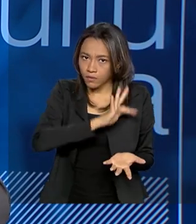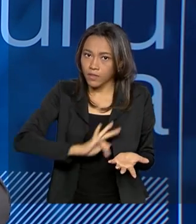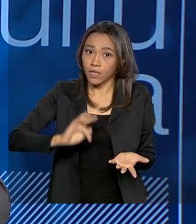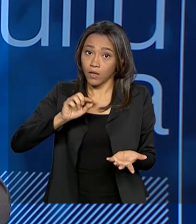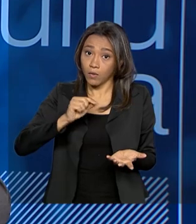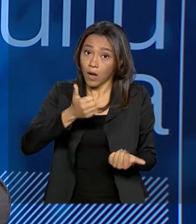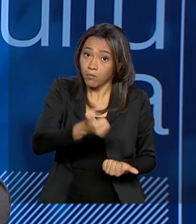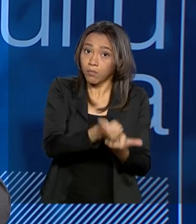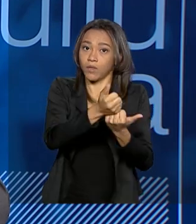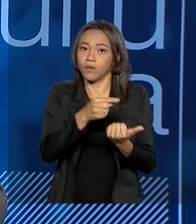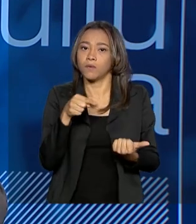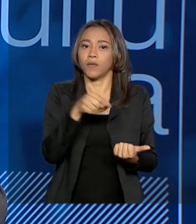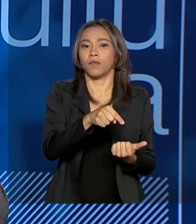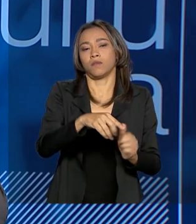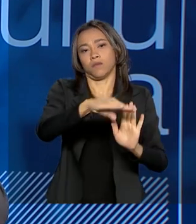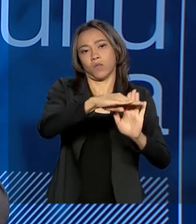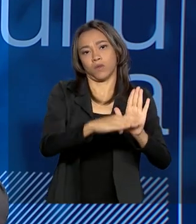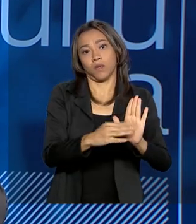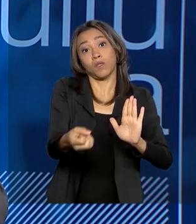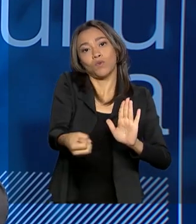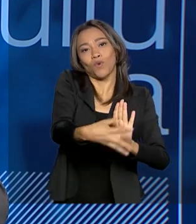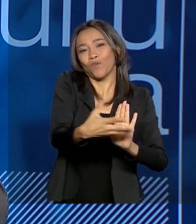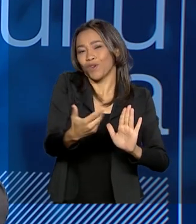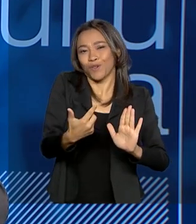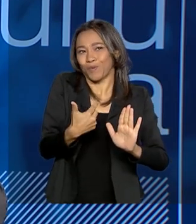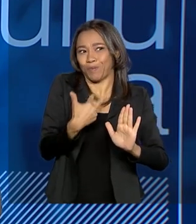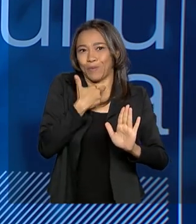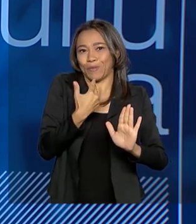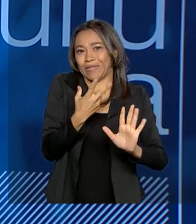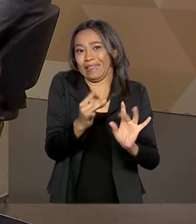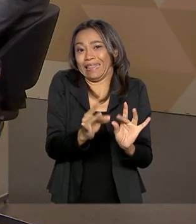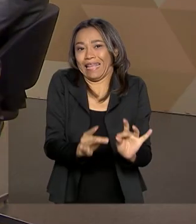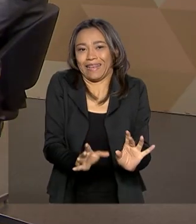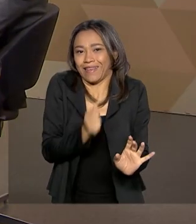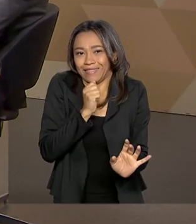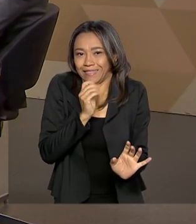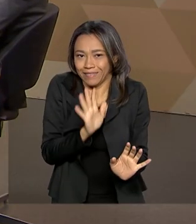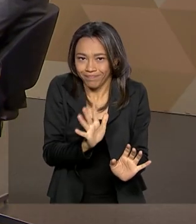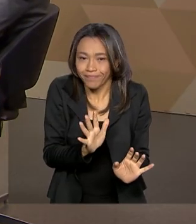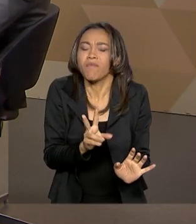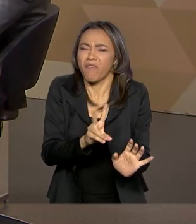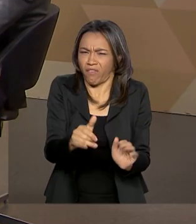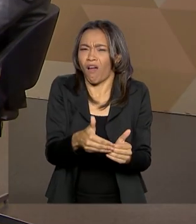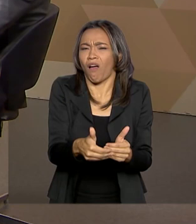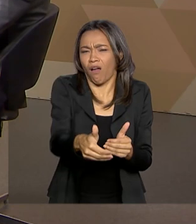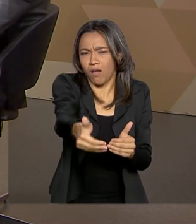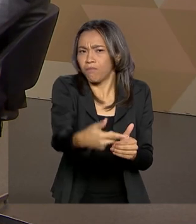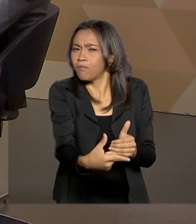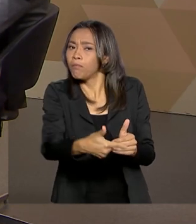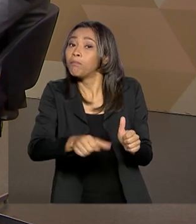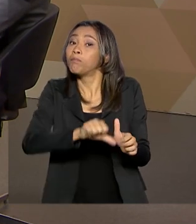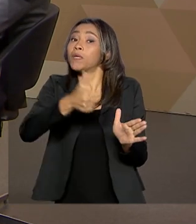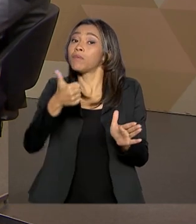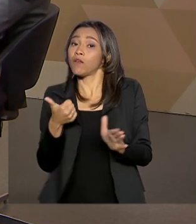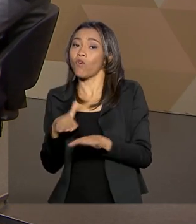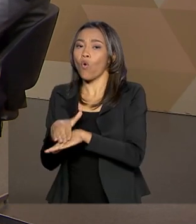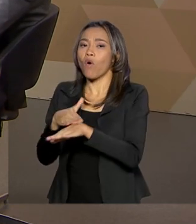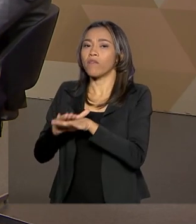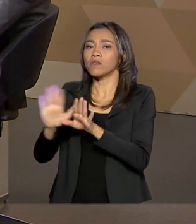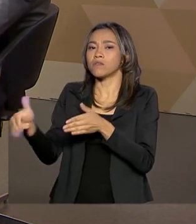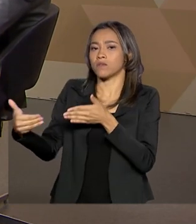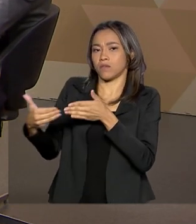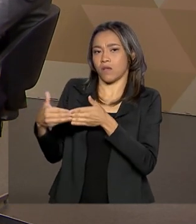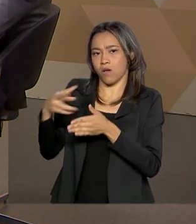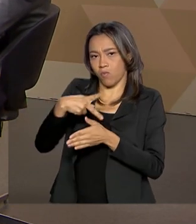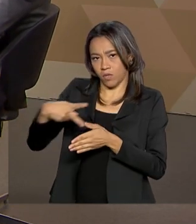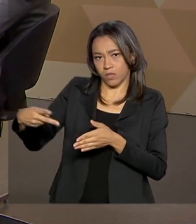programa, nesse programa novo, que eu não posso dar muitos detalhes ainda, mas que nós vamos lançar. Eu vou alinhar isso com o Presidente agora, numa reunião agora